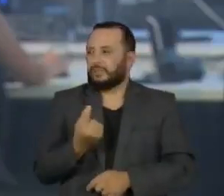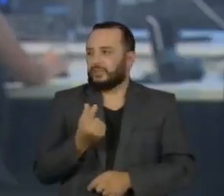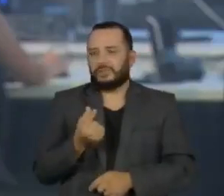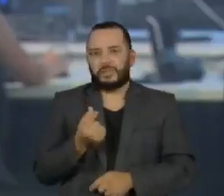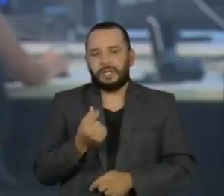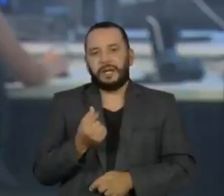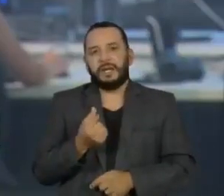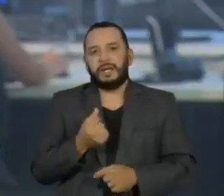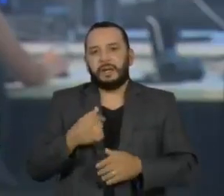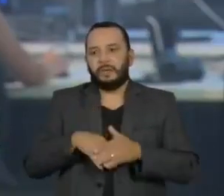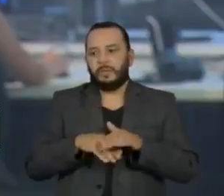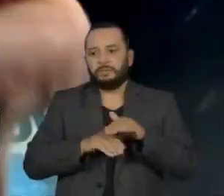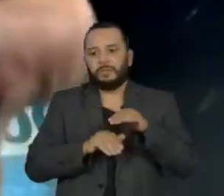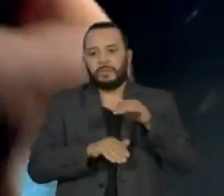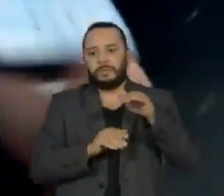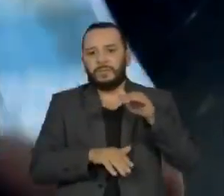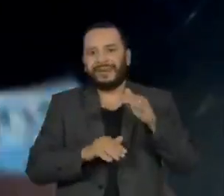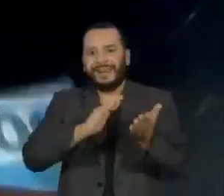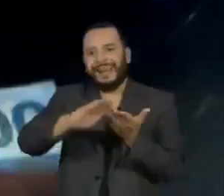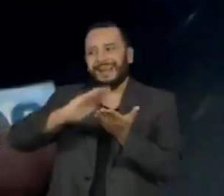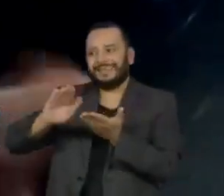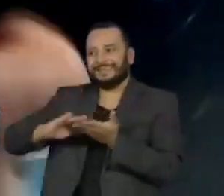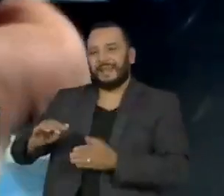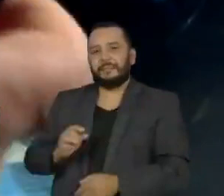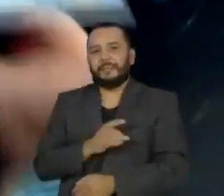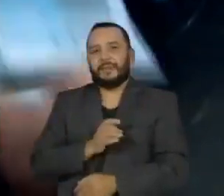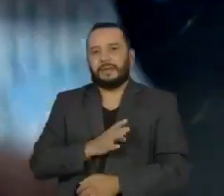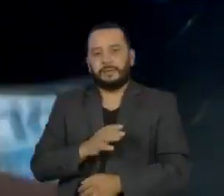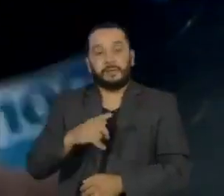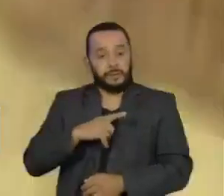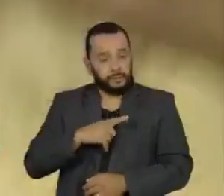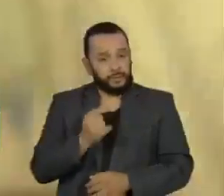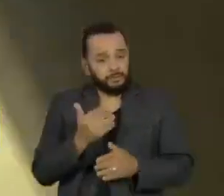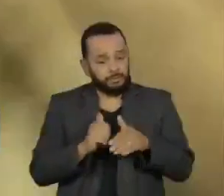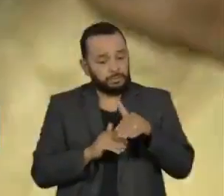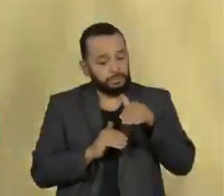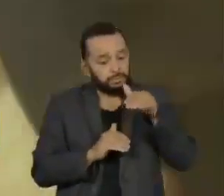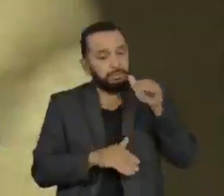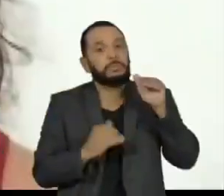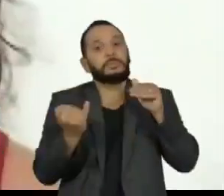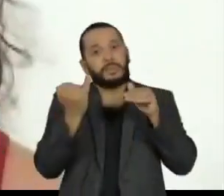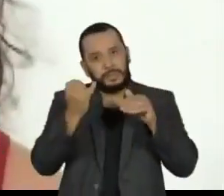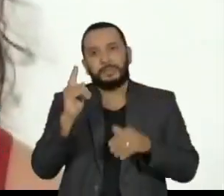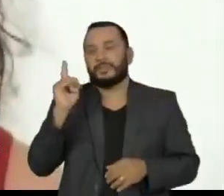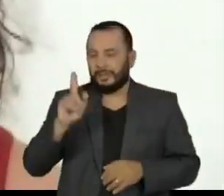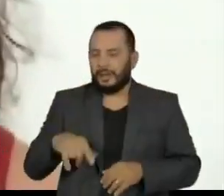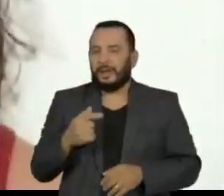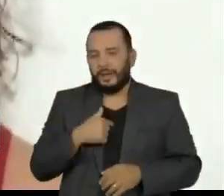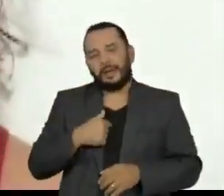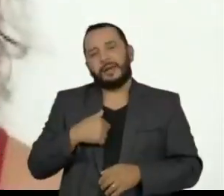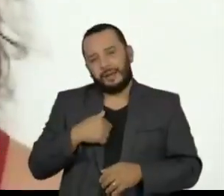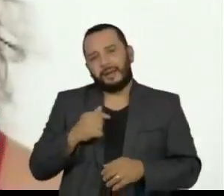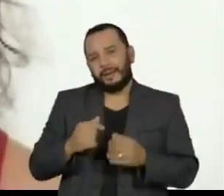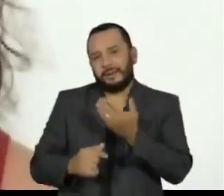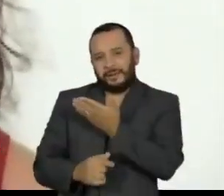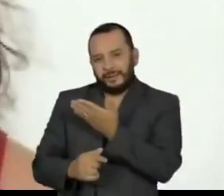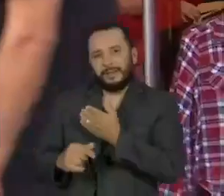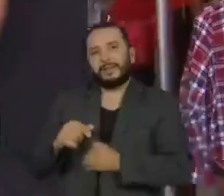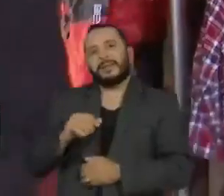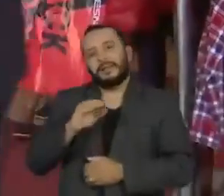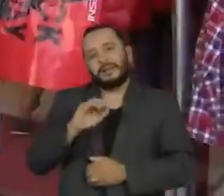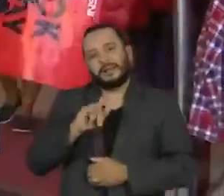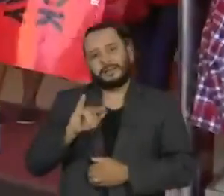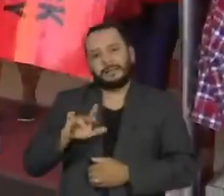poupado durante a pandemia. Quem poupa tem. Há um ano e meio, esse é o lema que guia as finanças pessoais da